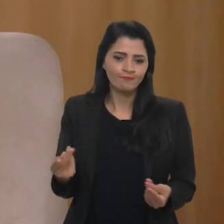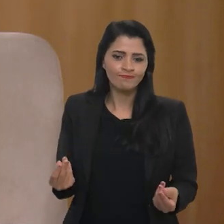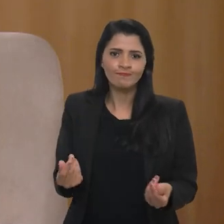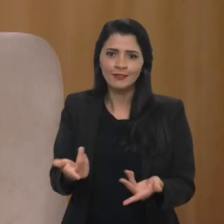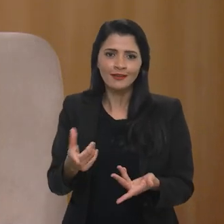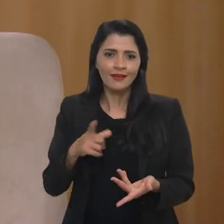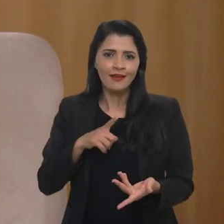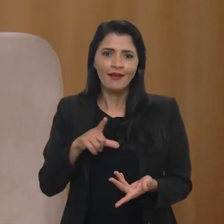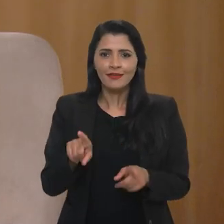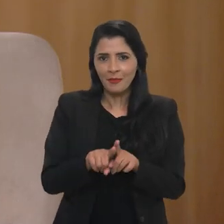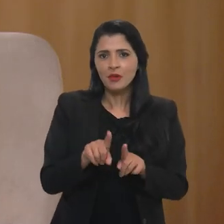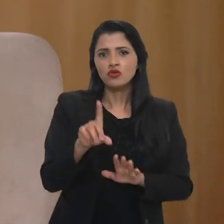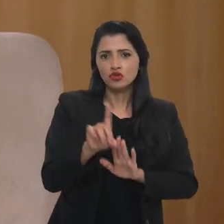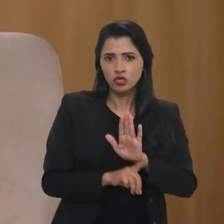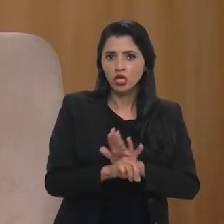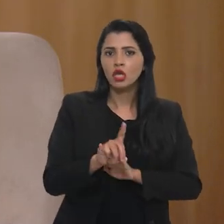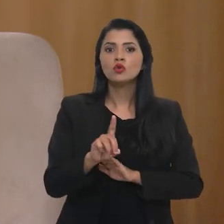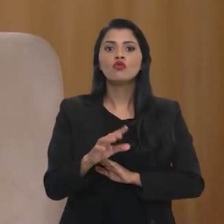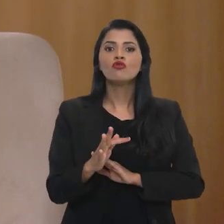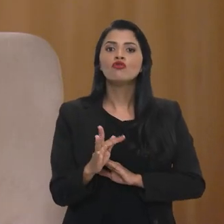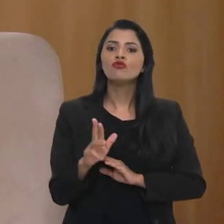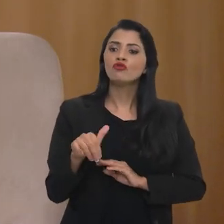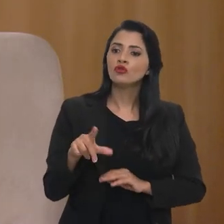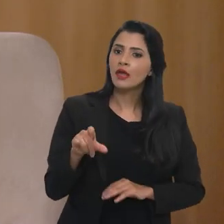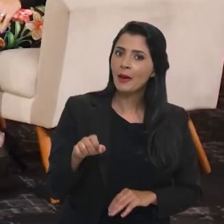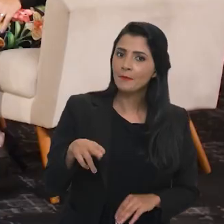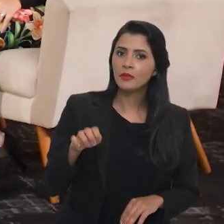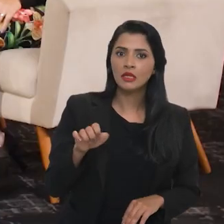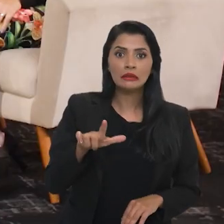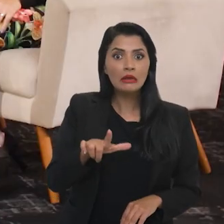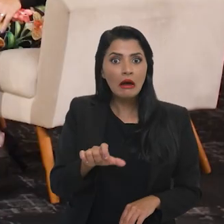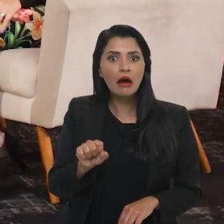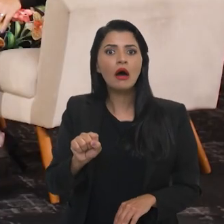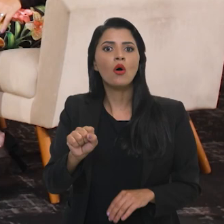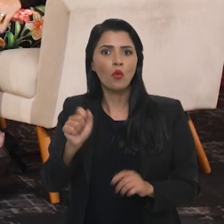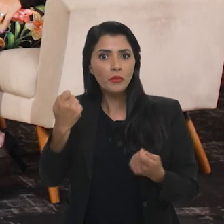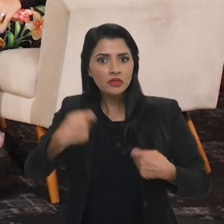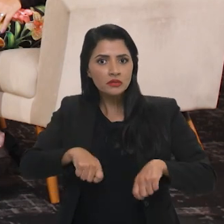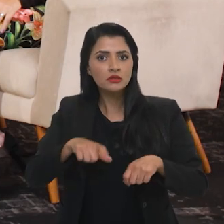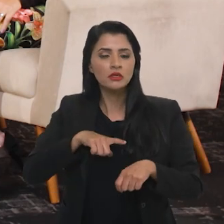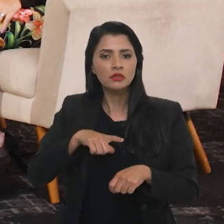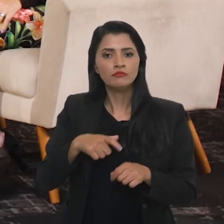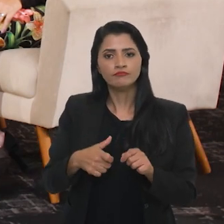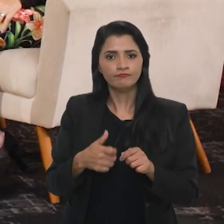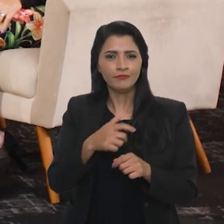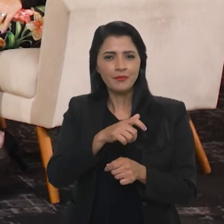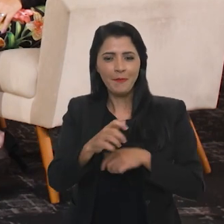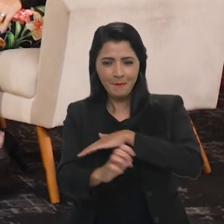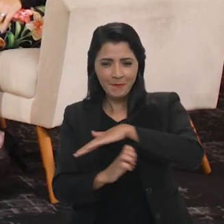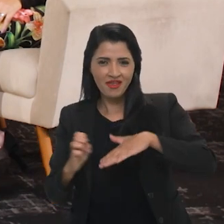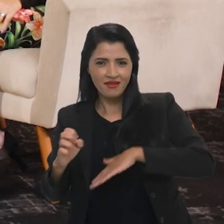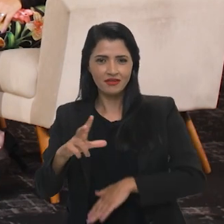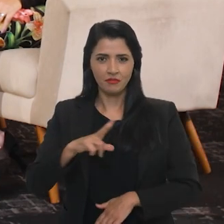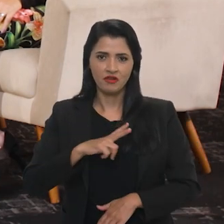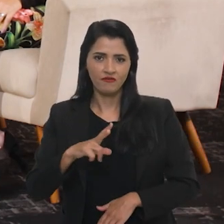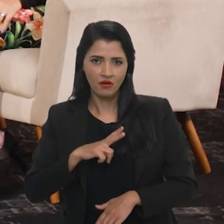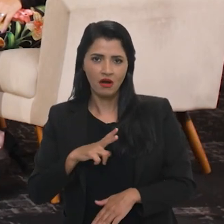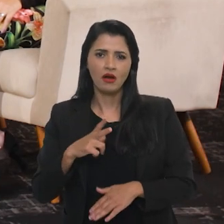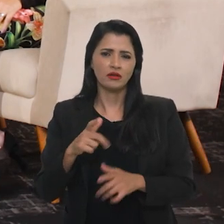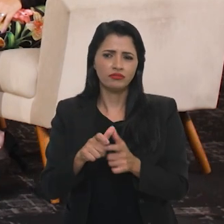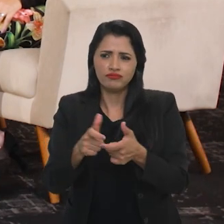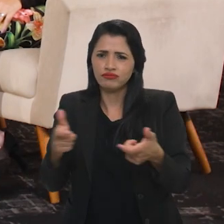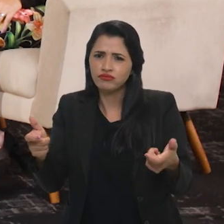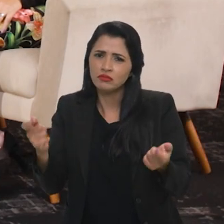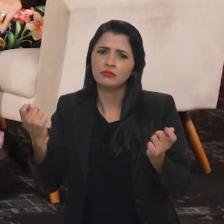enfim, acaba que, inclusive, até direitos fundamentais hoje, você acaba precisando de empresas privadas e grandes